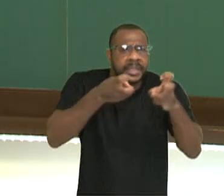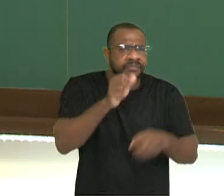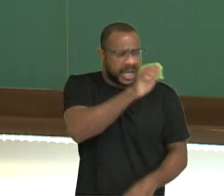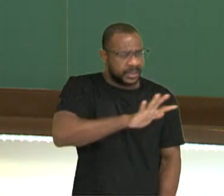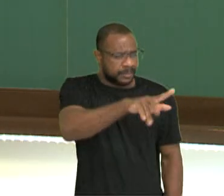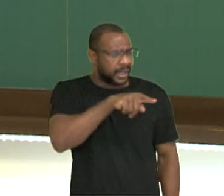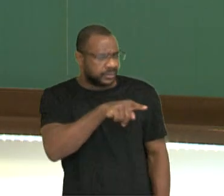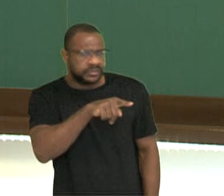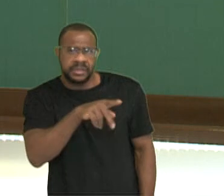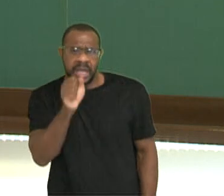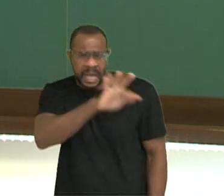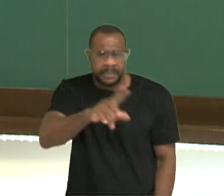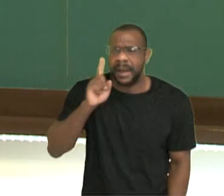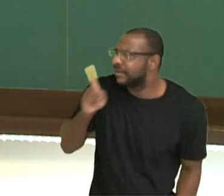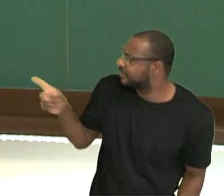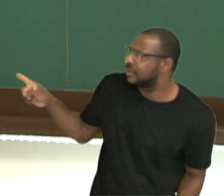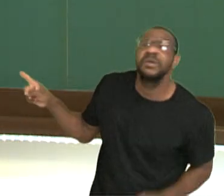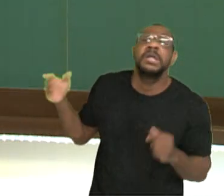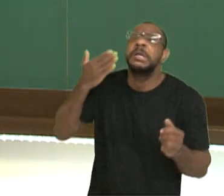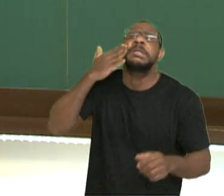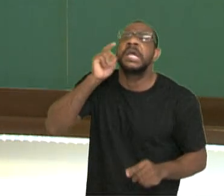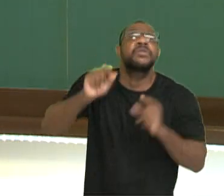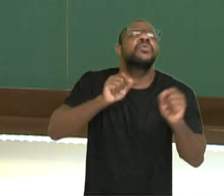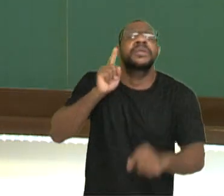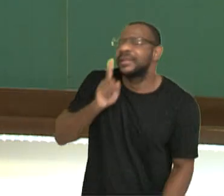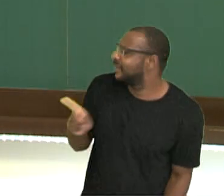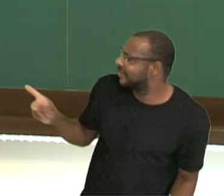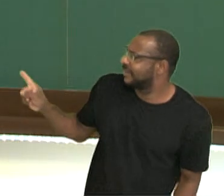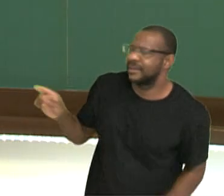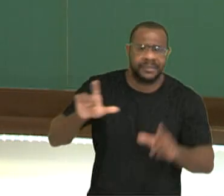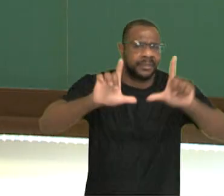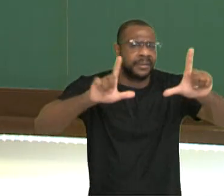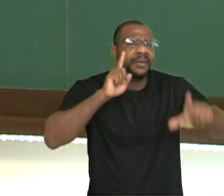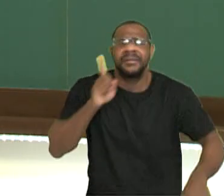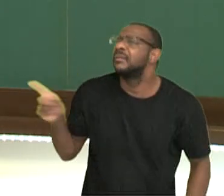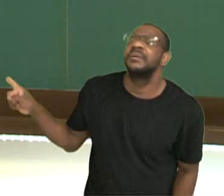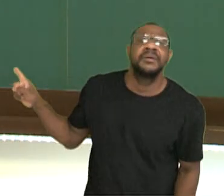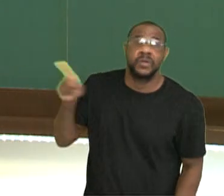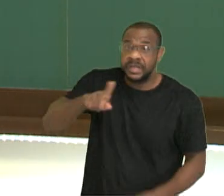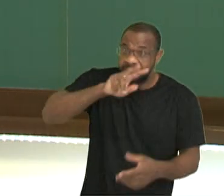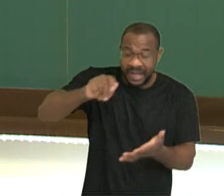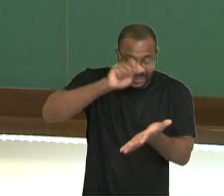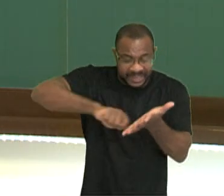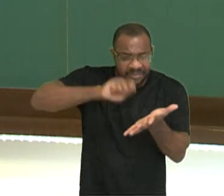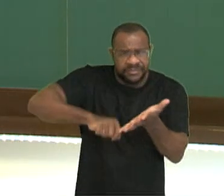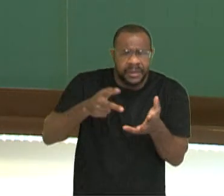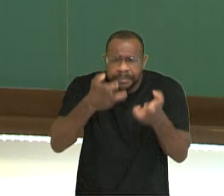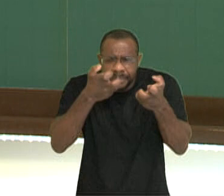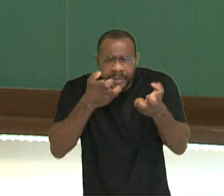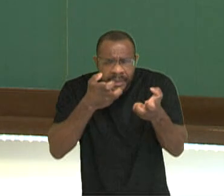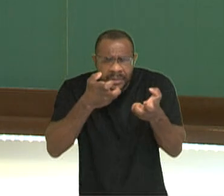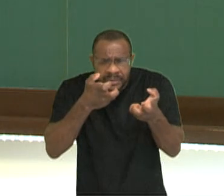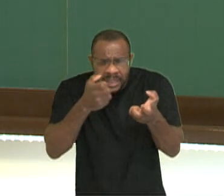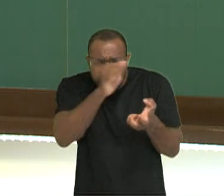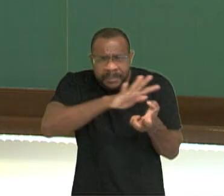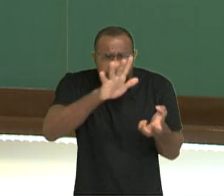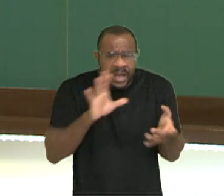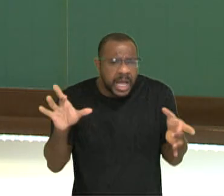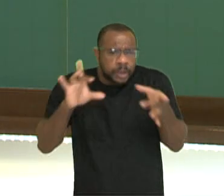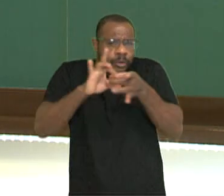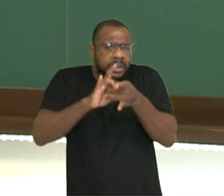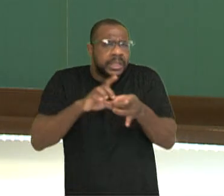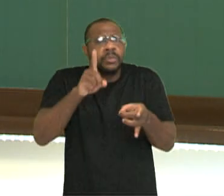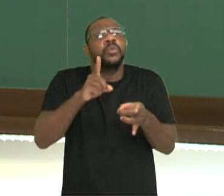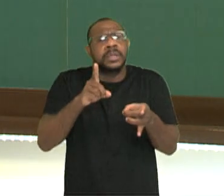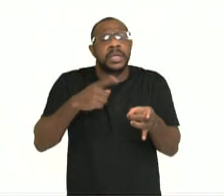imagem. Então, temos uma imagem aqui, uma charge, e você vai escrever o que você entendeu dessa imagem e associar